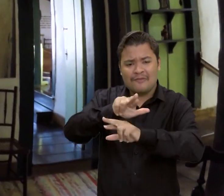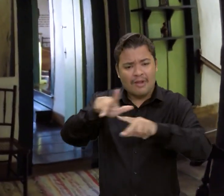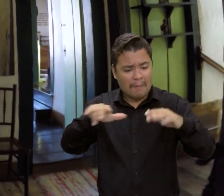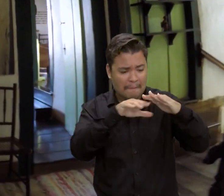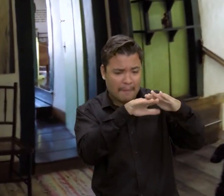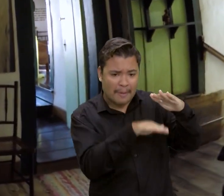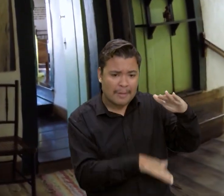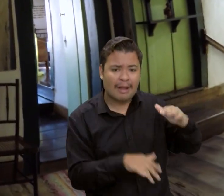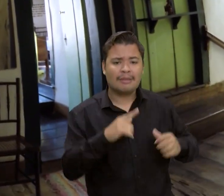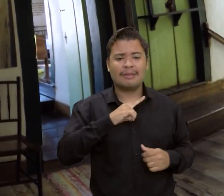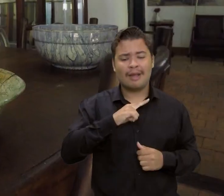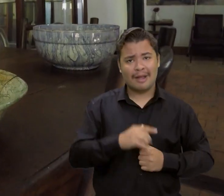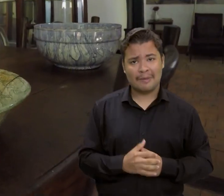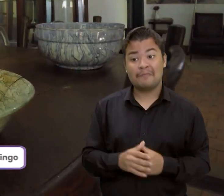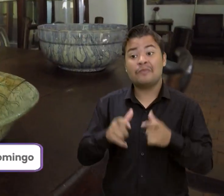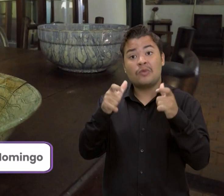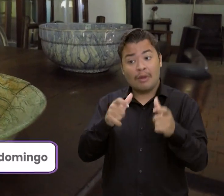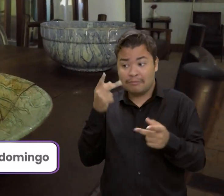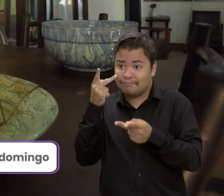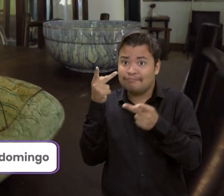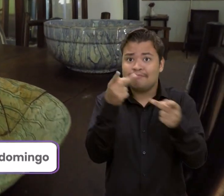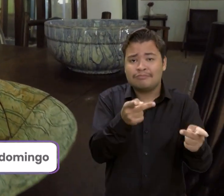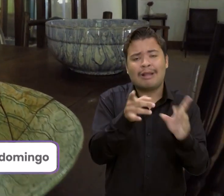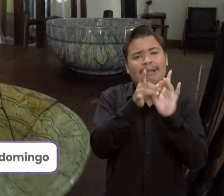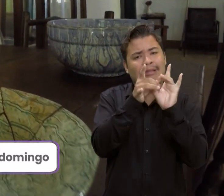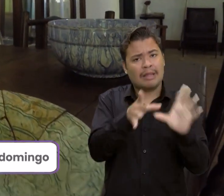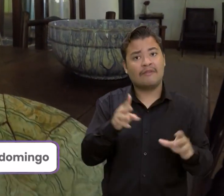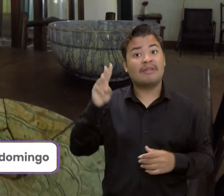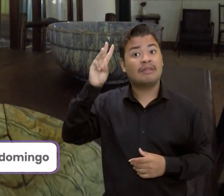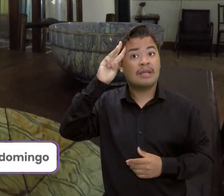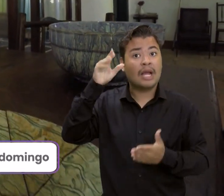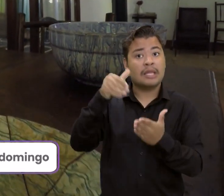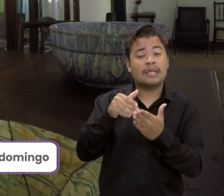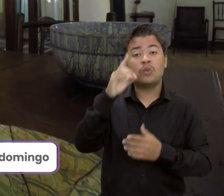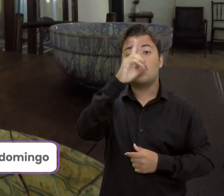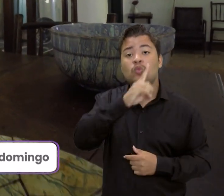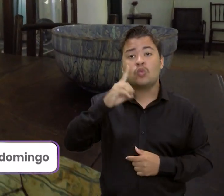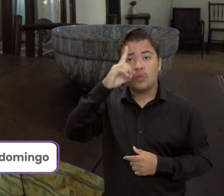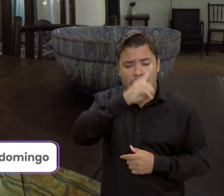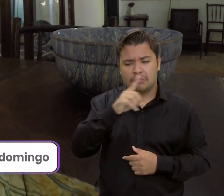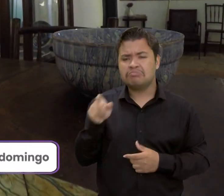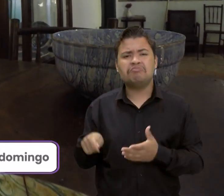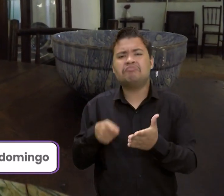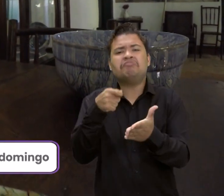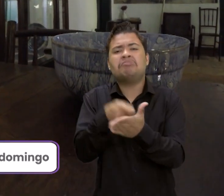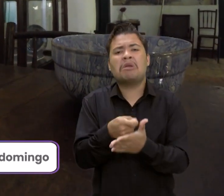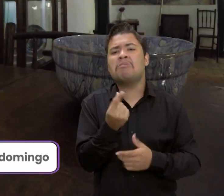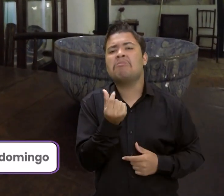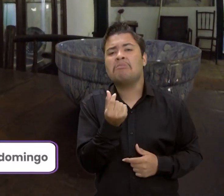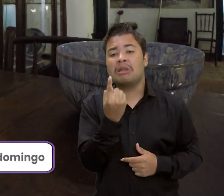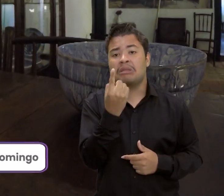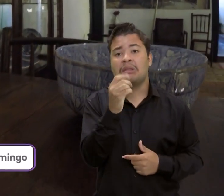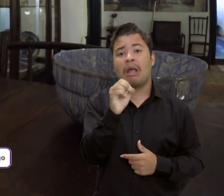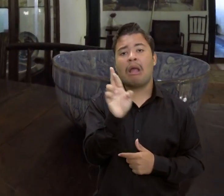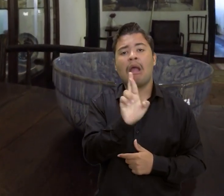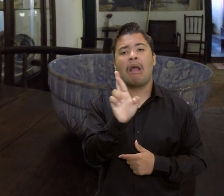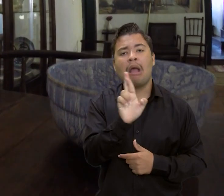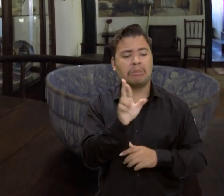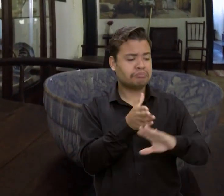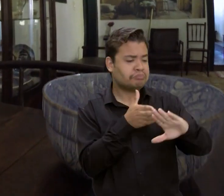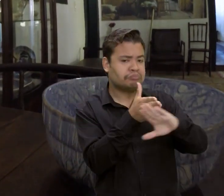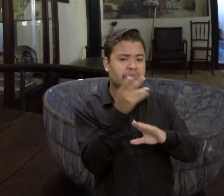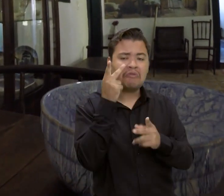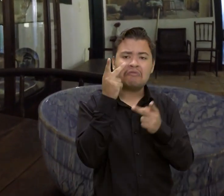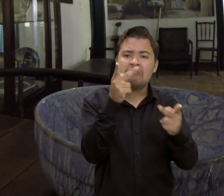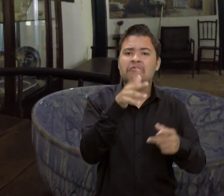móveis e cartas. O local é aberto para visitação de terça a domingo e conta com um valor simbólico